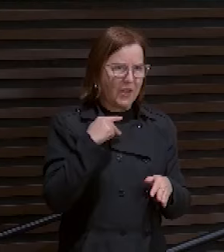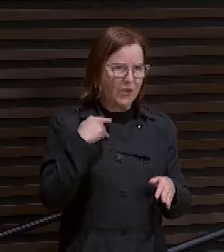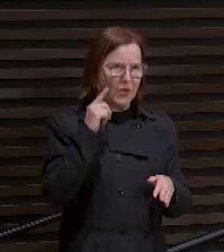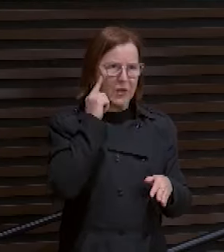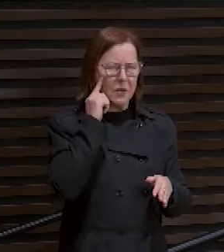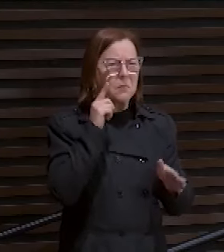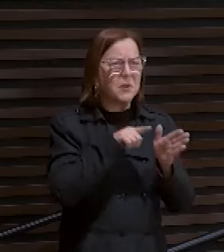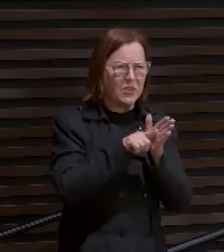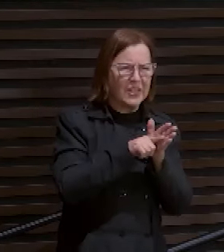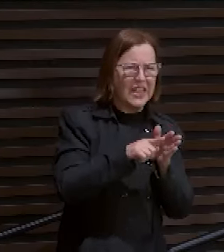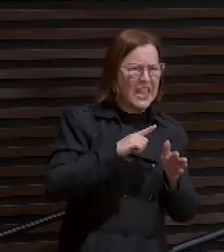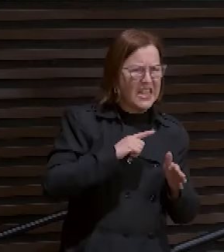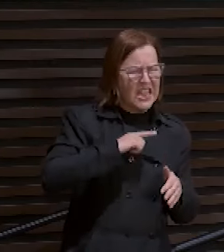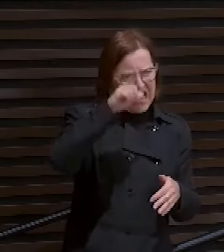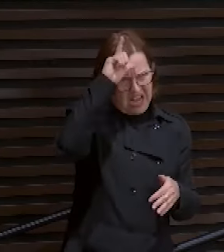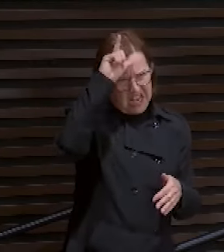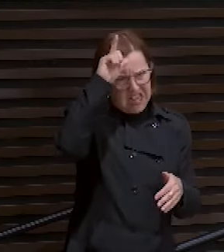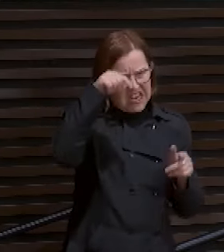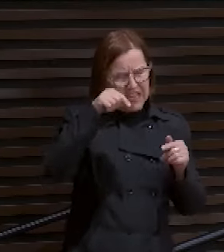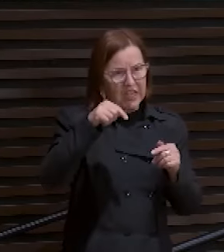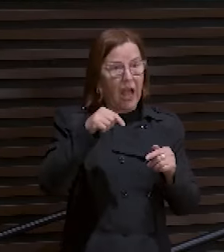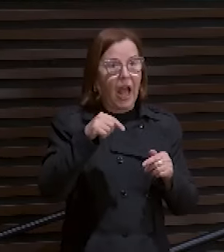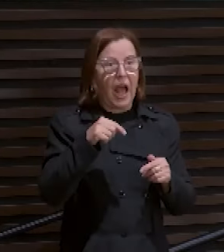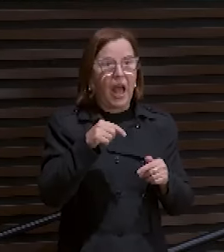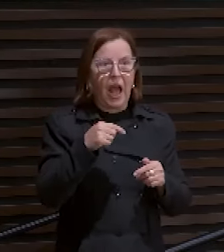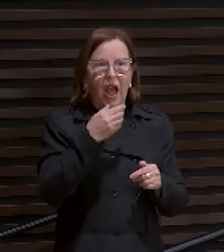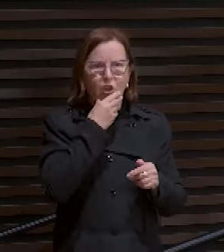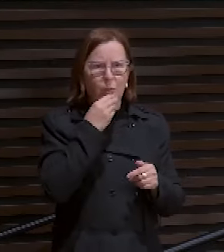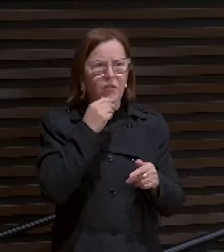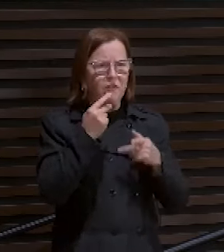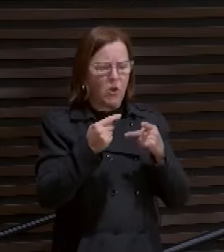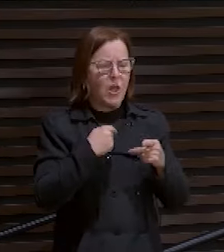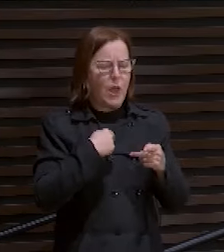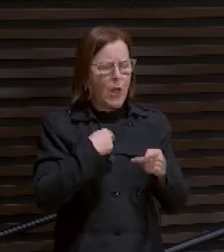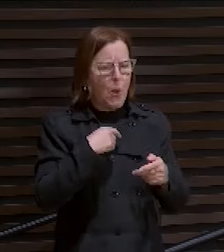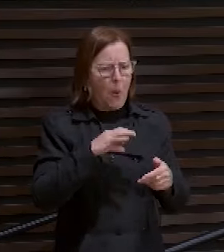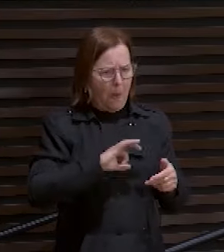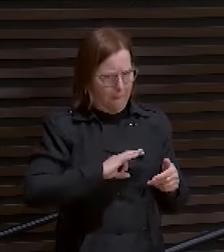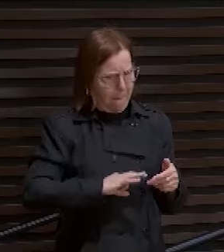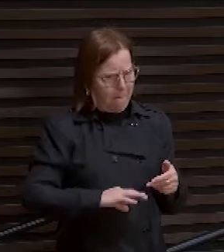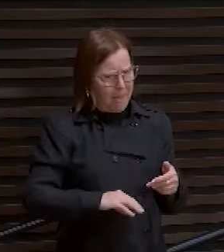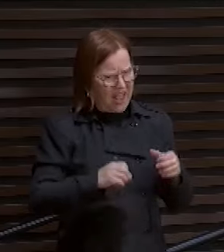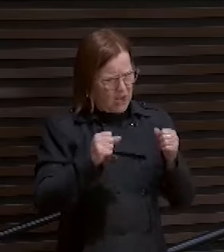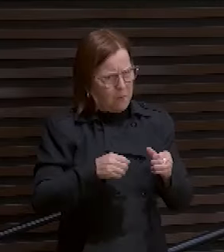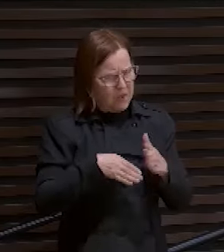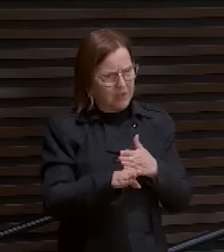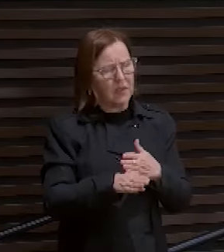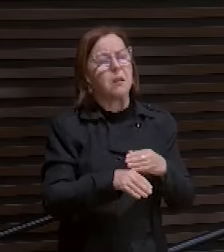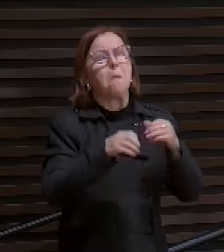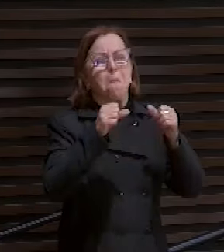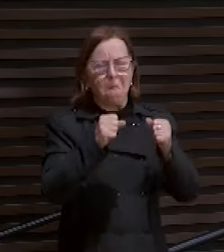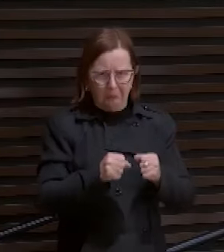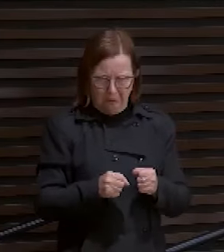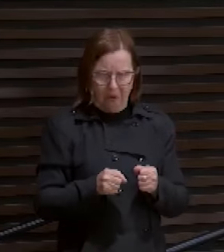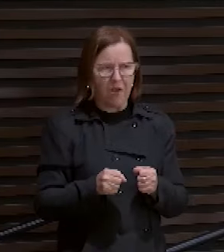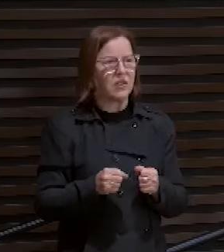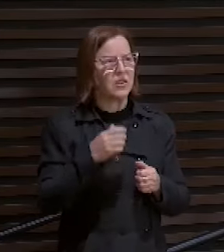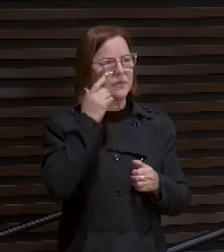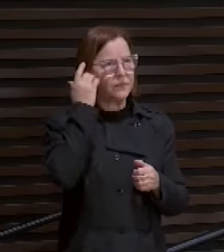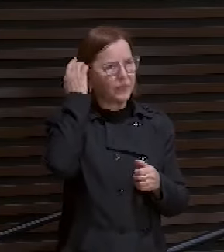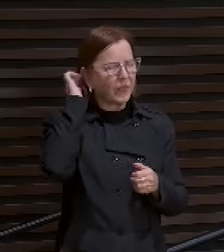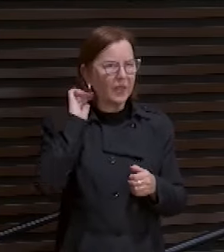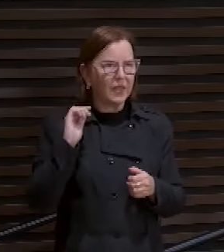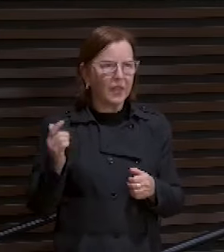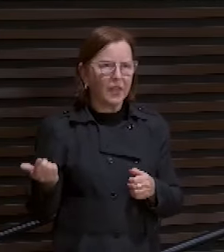fundo. Rapaz, eu sou padre. Será que eu posso ir? E o irmão Ademar falou. Pode ir também. Que não tem esse negócio não. E